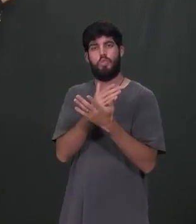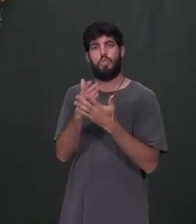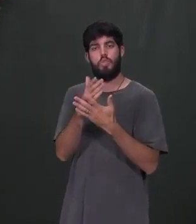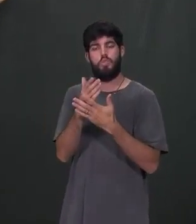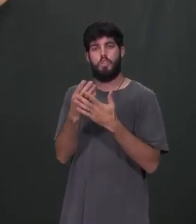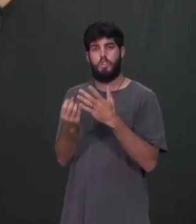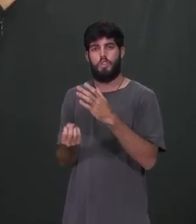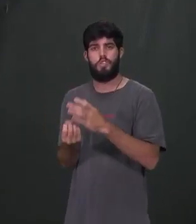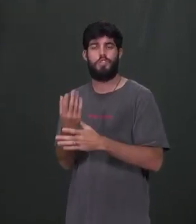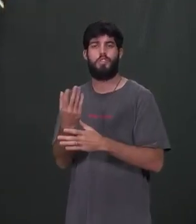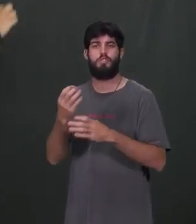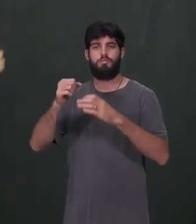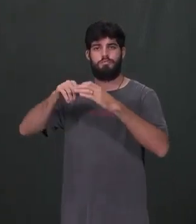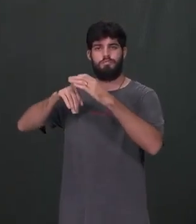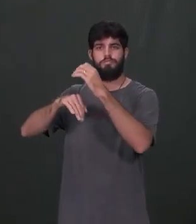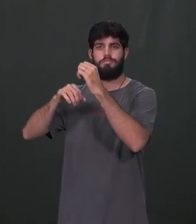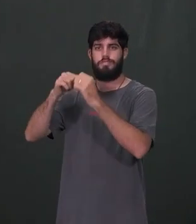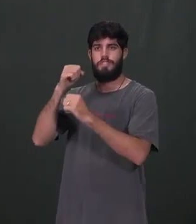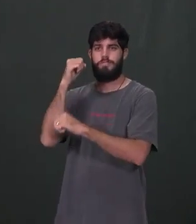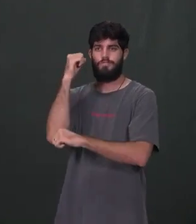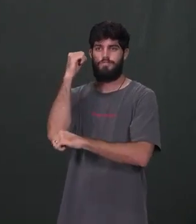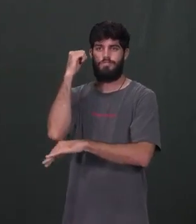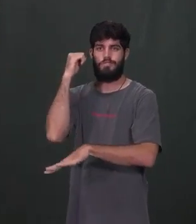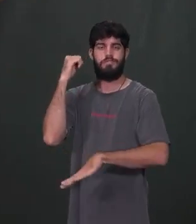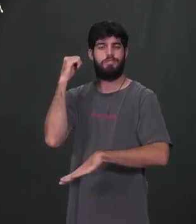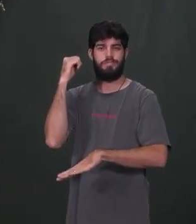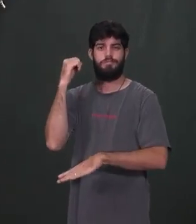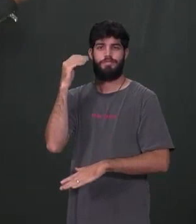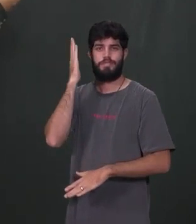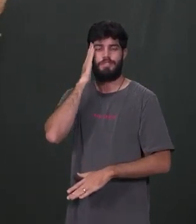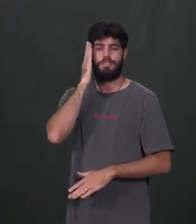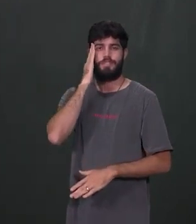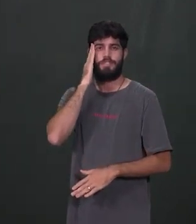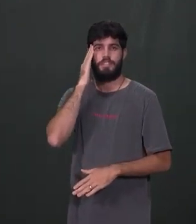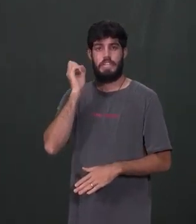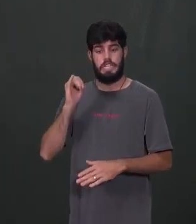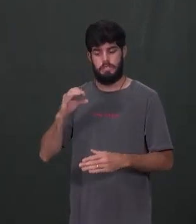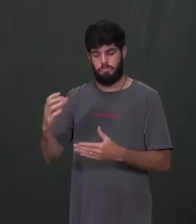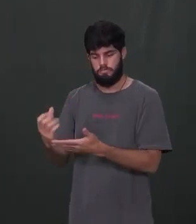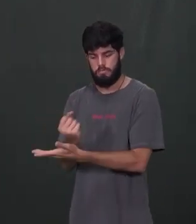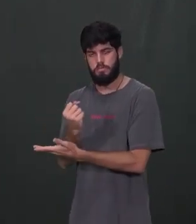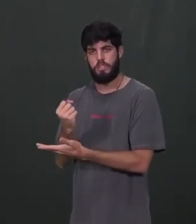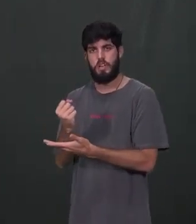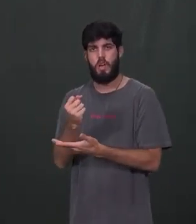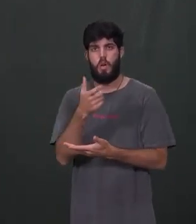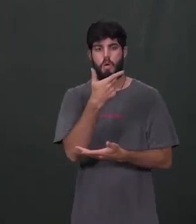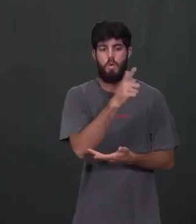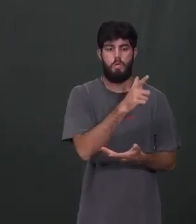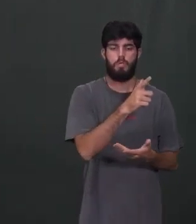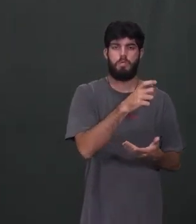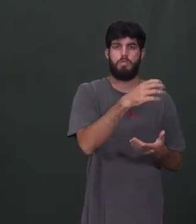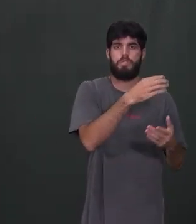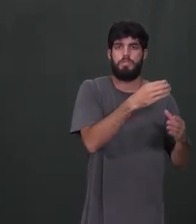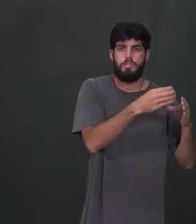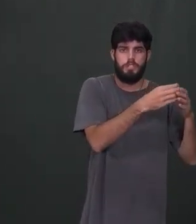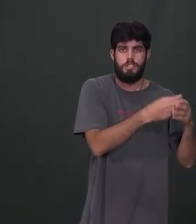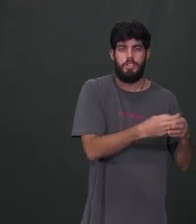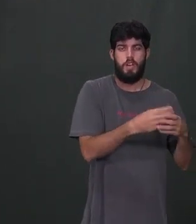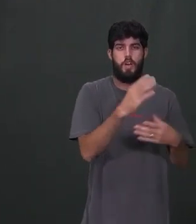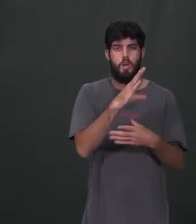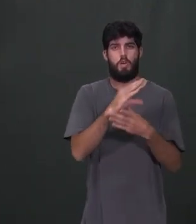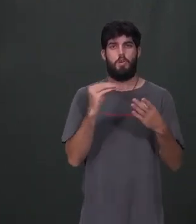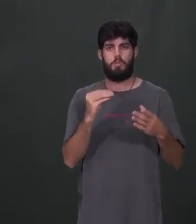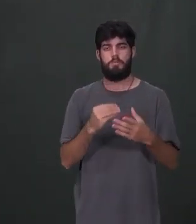ele começa a produzir aqui novas raízes. E eu tenho uma nova planta. Então, se eu tiro essa daqui e coloco em outro lugar, eu tenho uma muda, uma